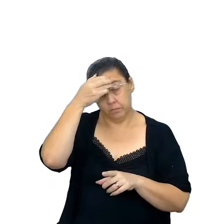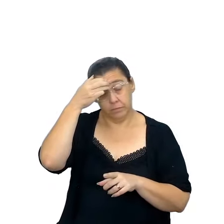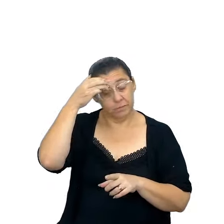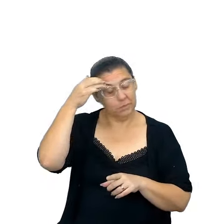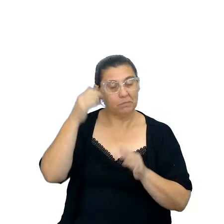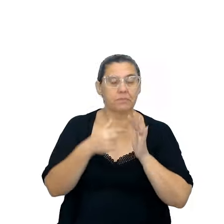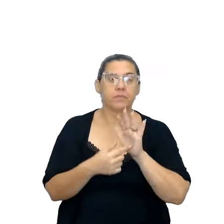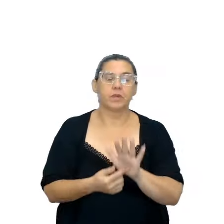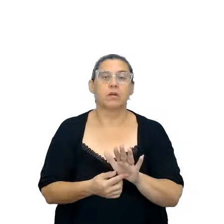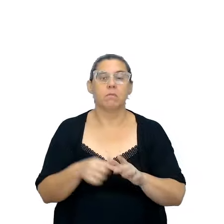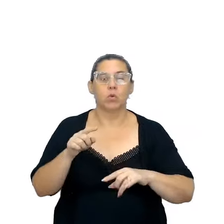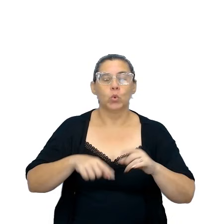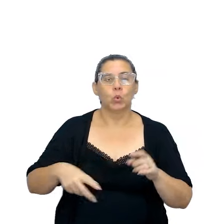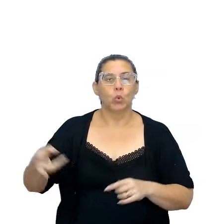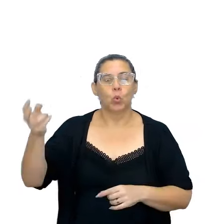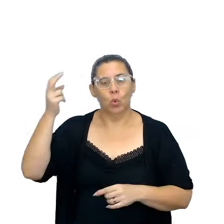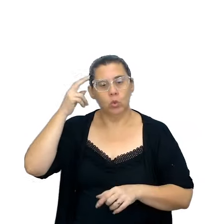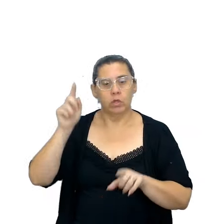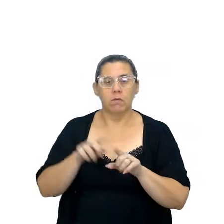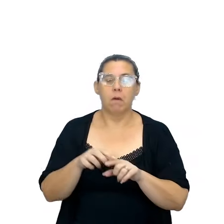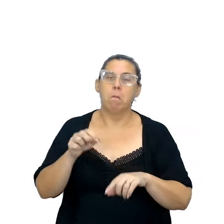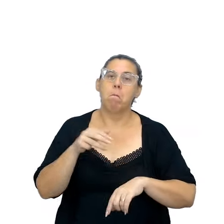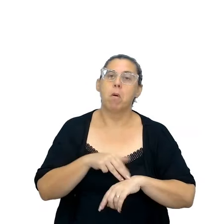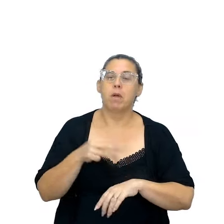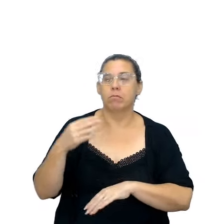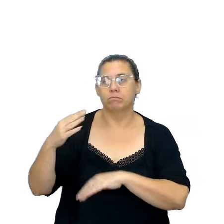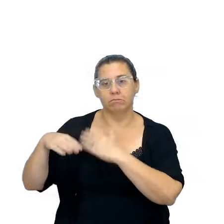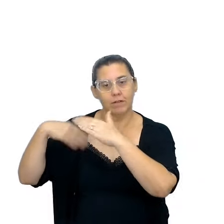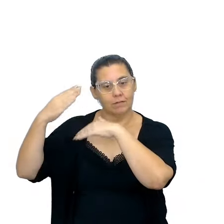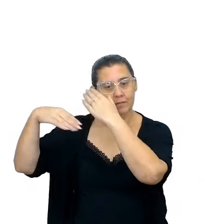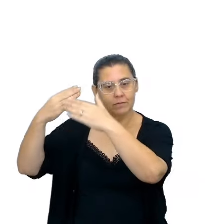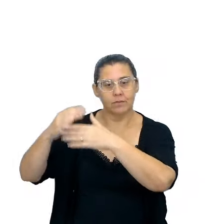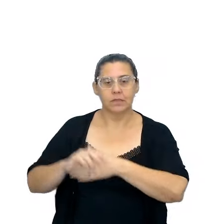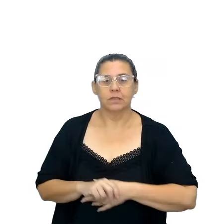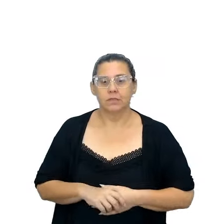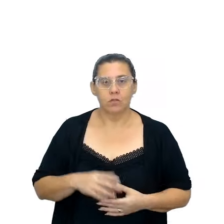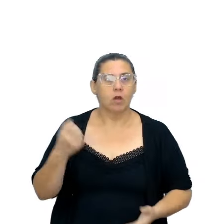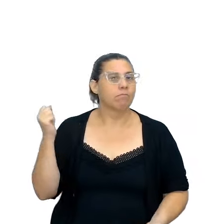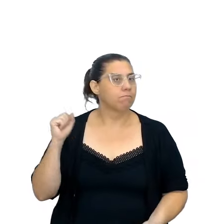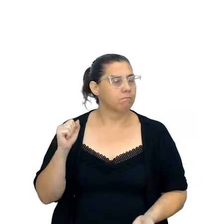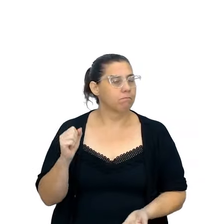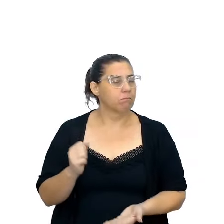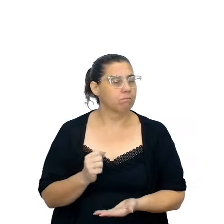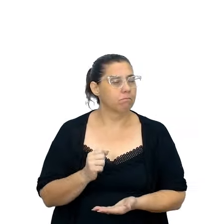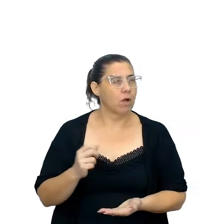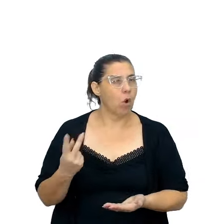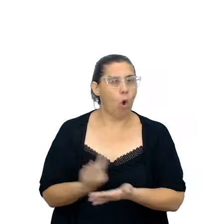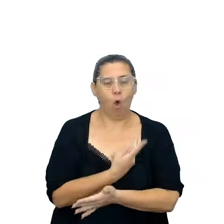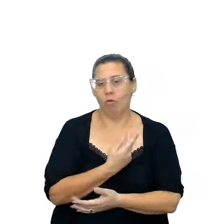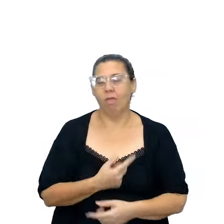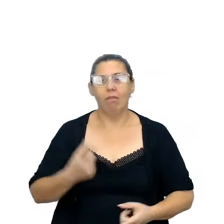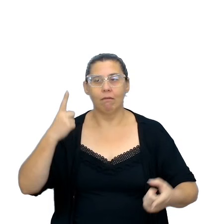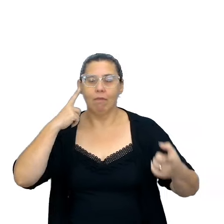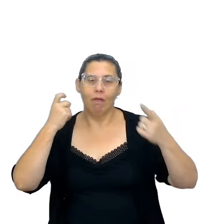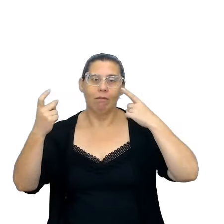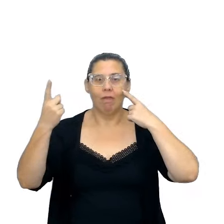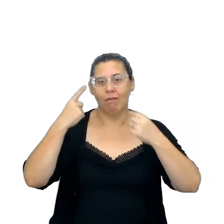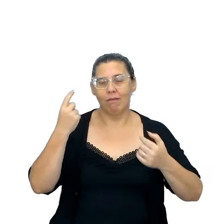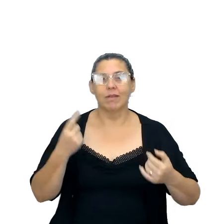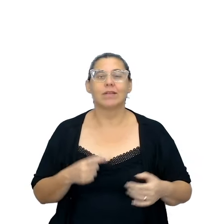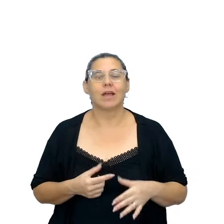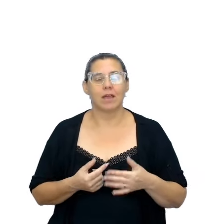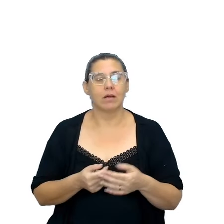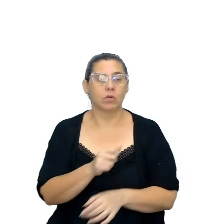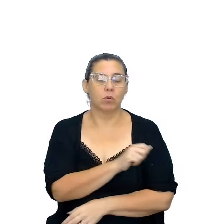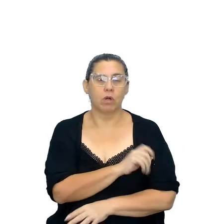cultural, existe também o momento da evolução-ação, que é onde se concretizam as ideias, as soluções que foram dadas